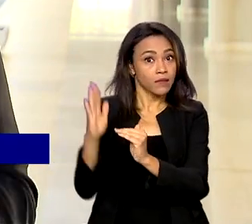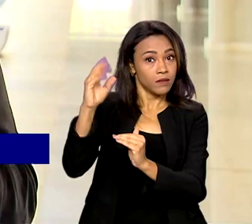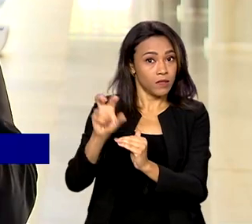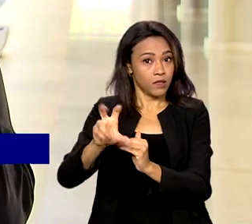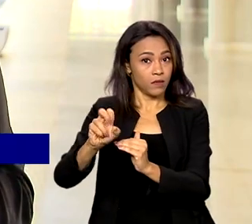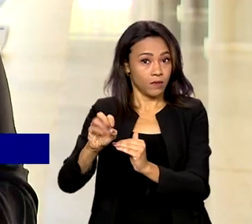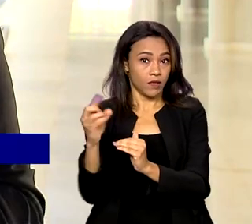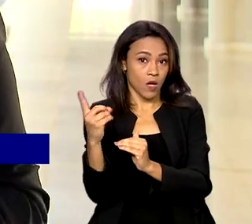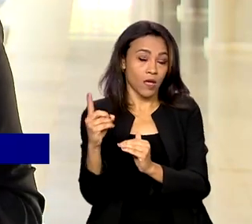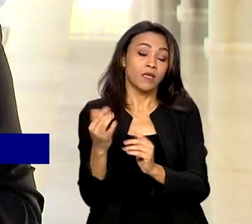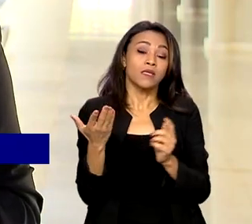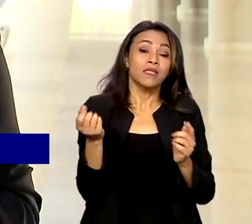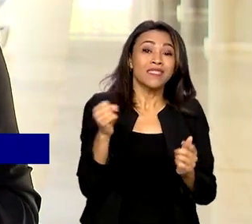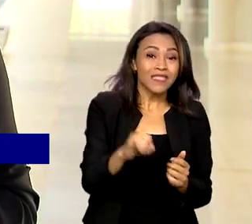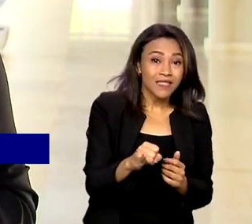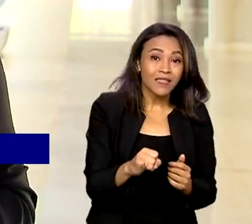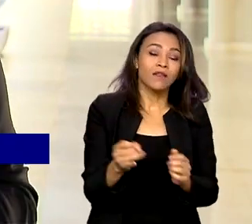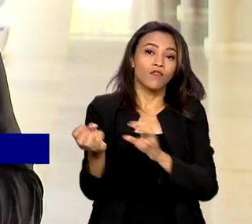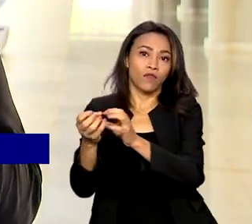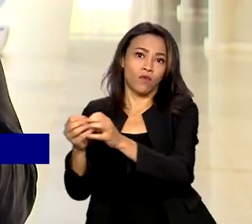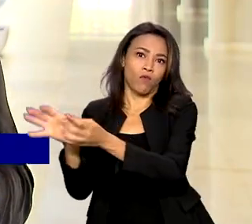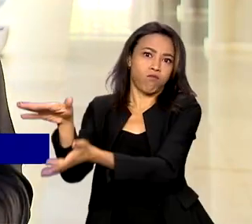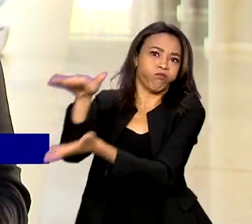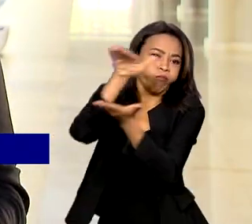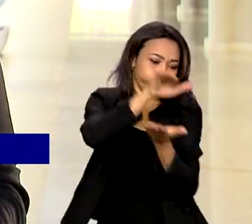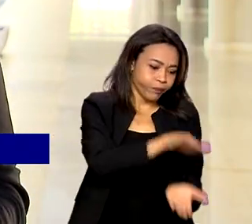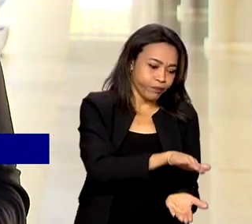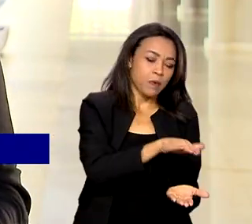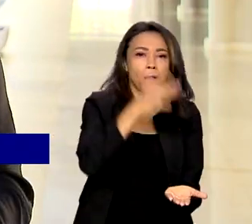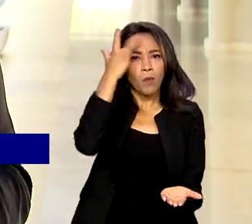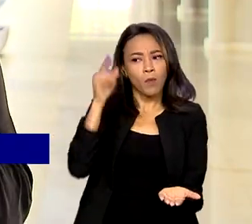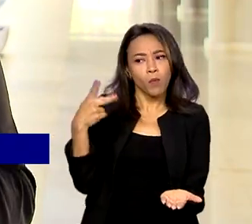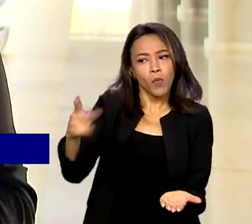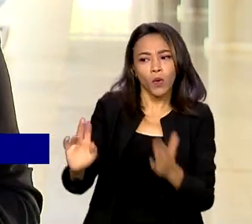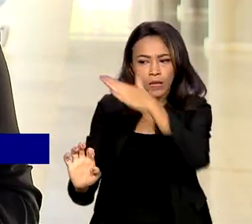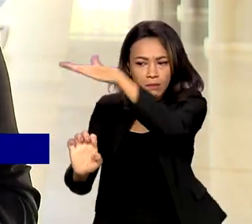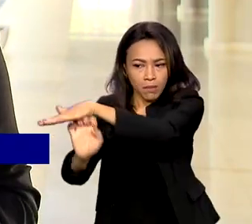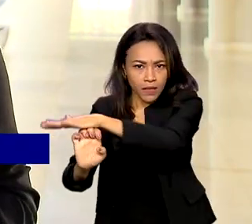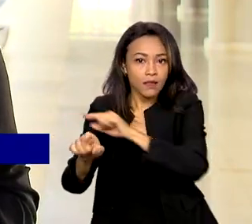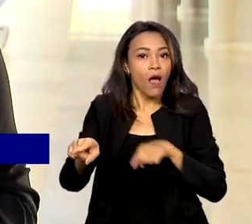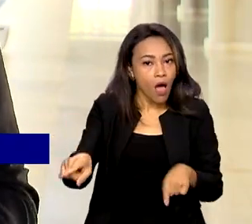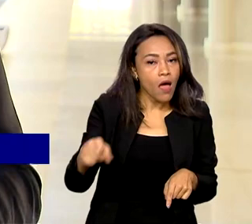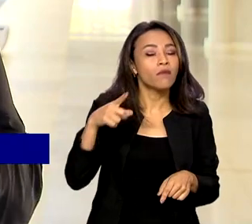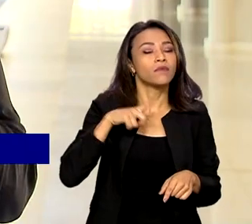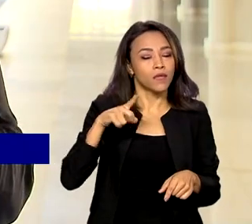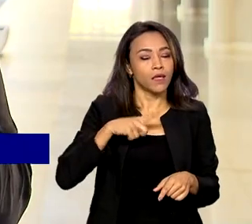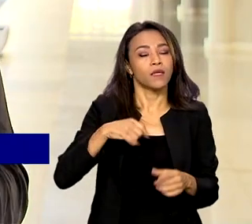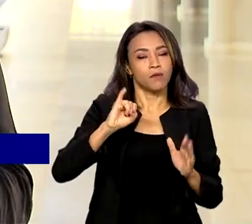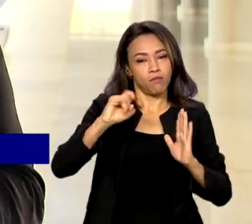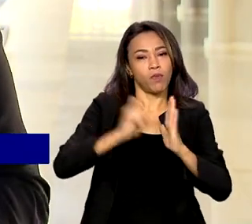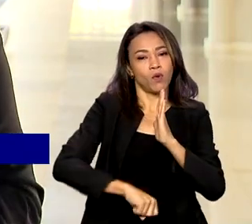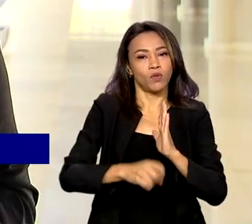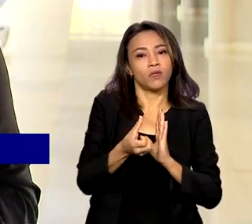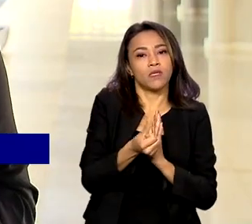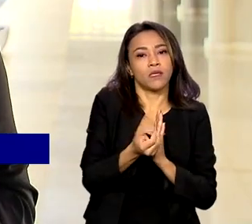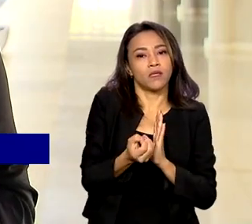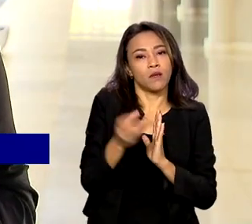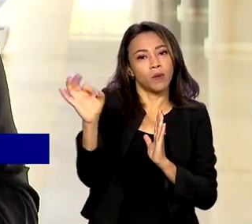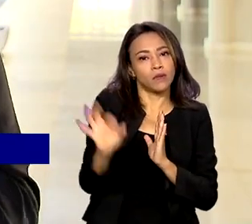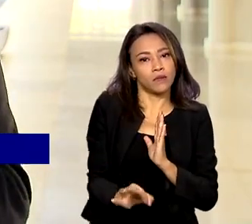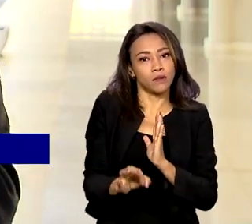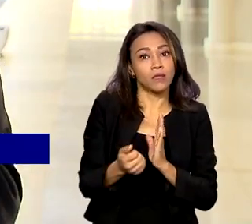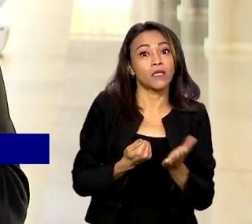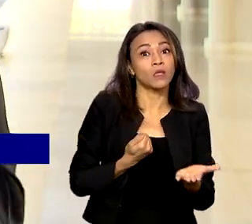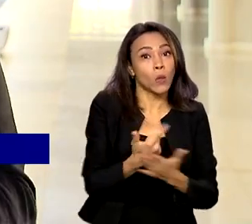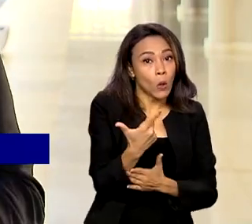vigor, se a remessa internacional for enviada por pessoa jurídica, é cobrado uma alíquota de 60% para as